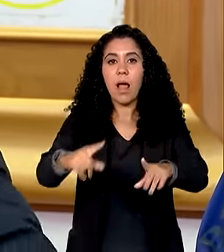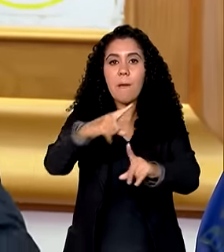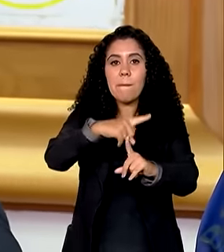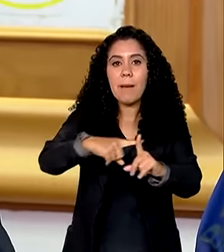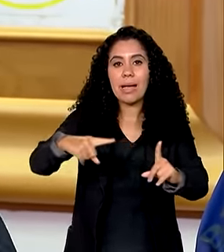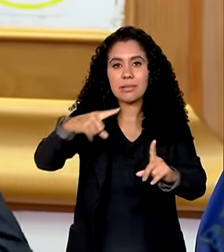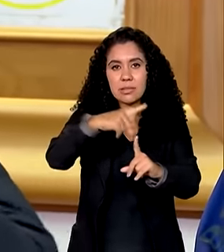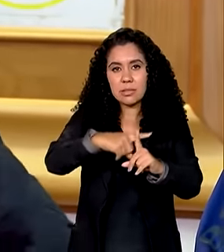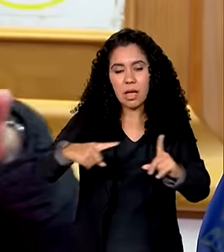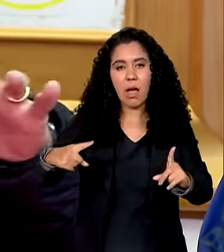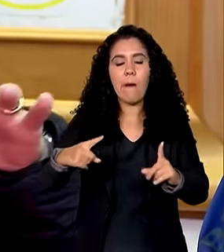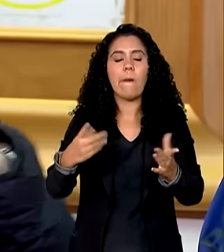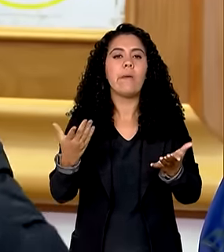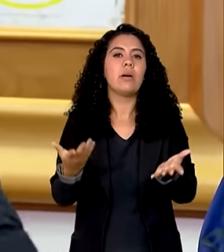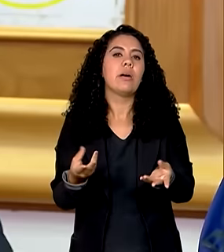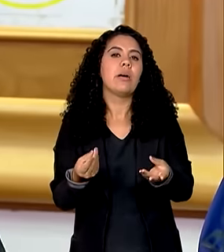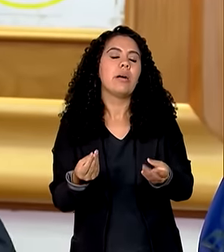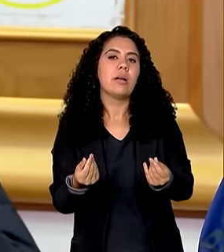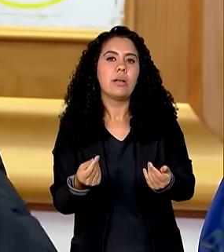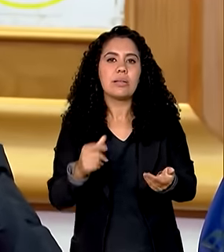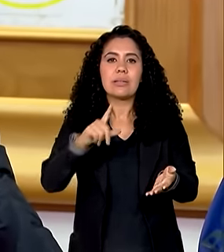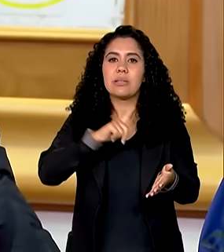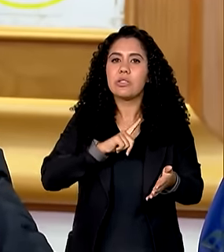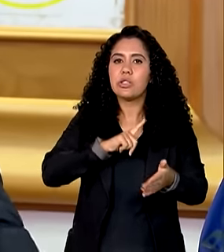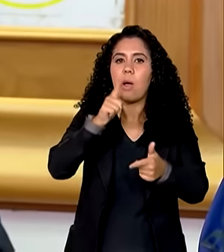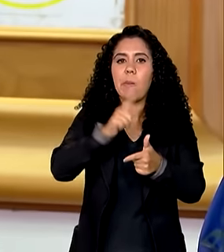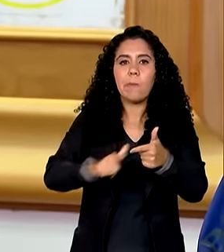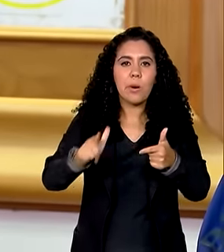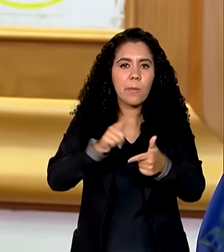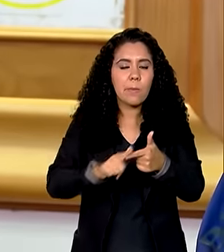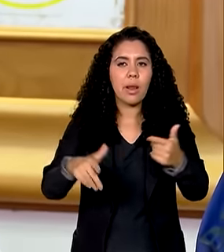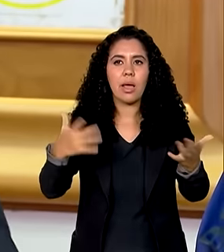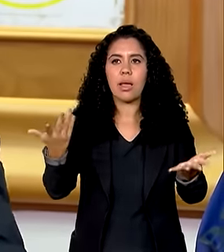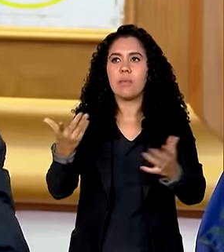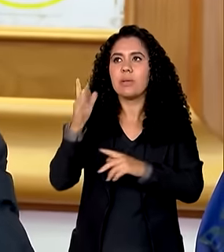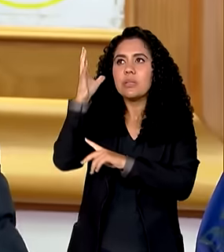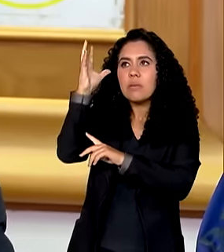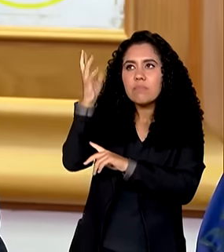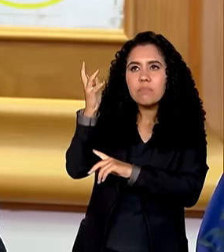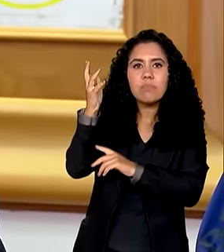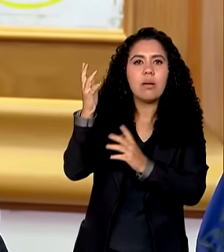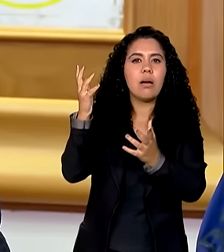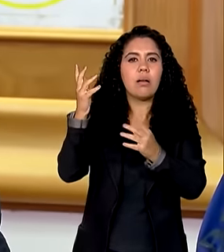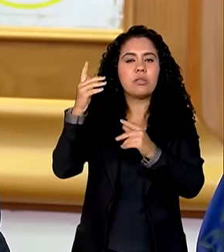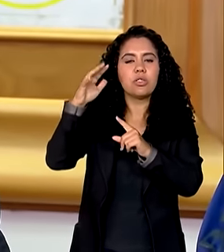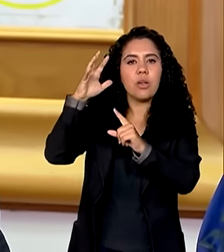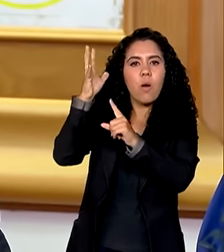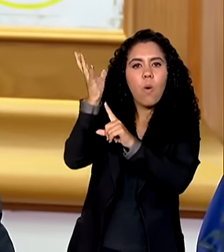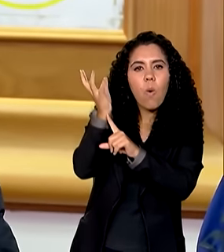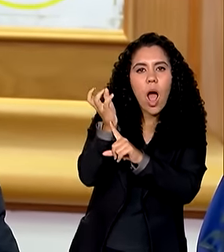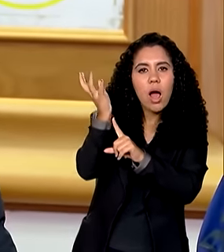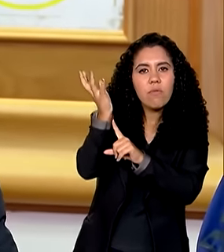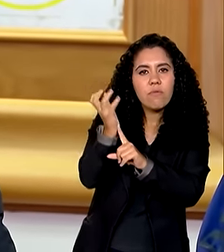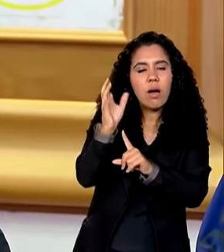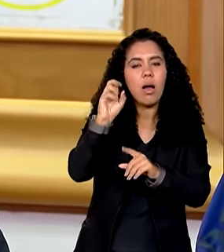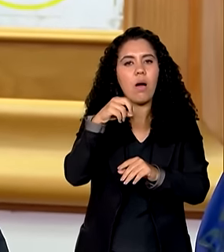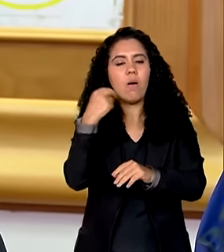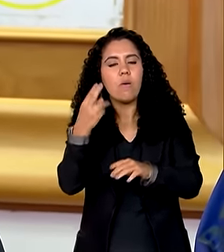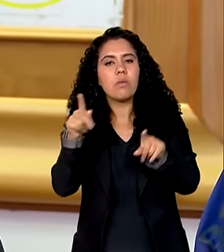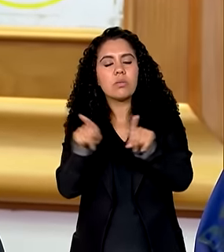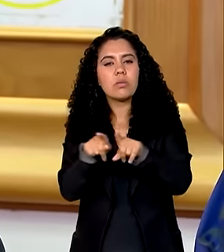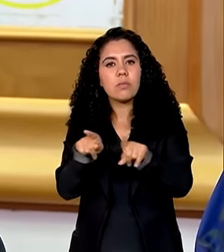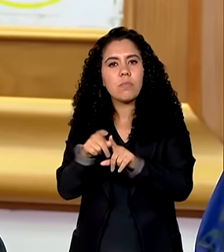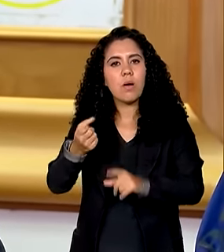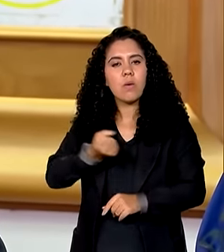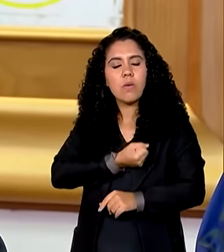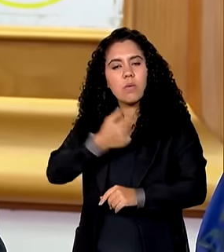seja que tinha algum tipo de problema de cobertura de alguma operadora naqueles municípios hoje baixou para